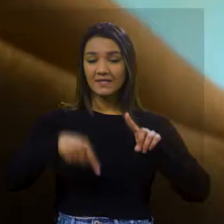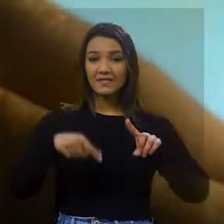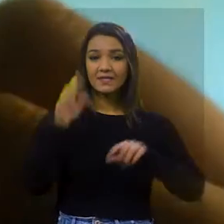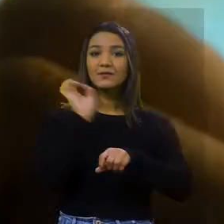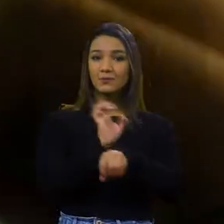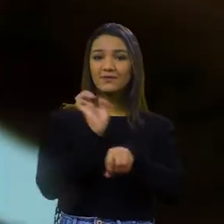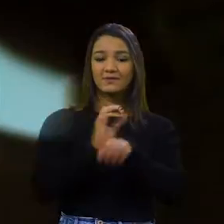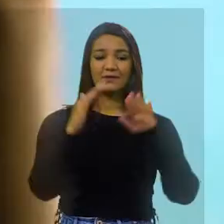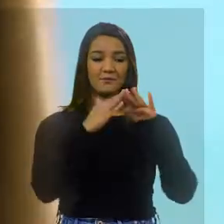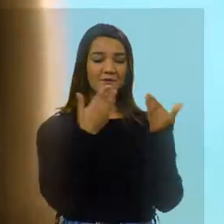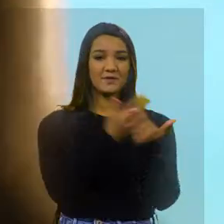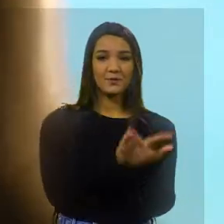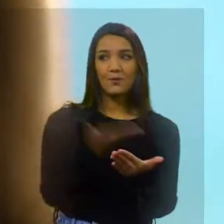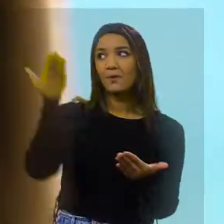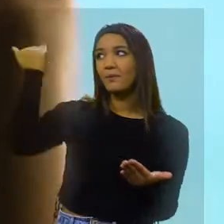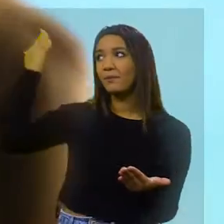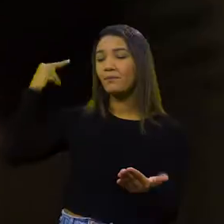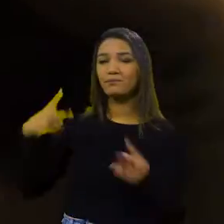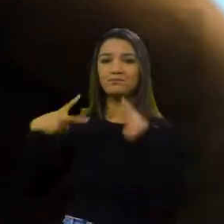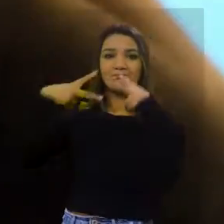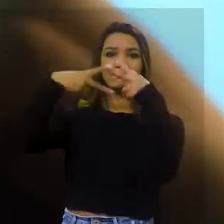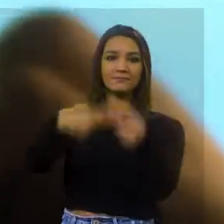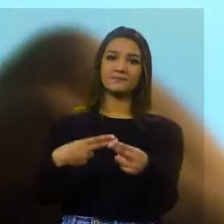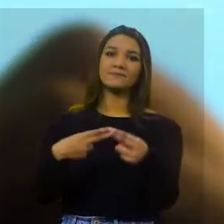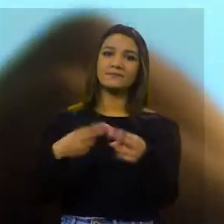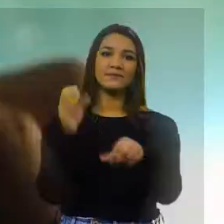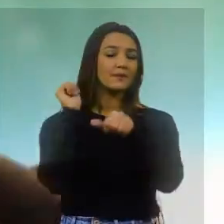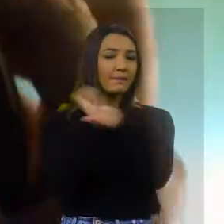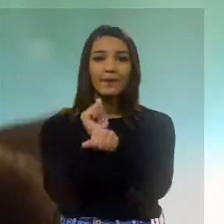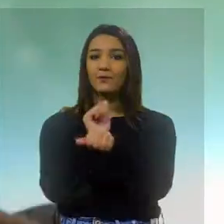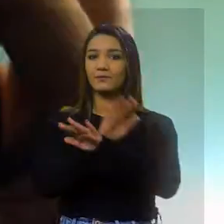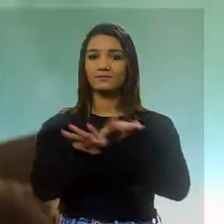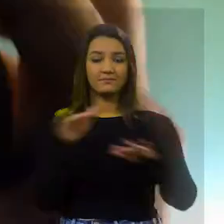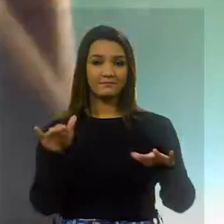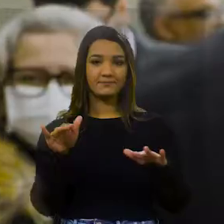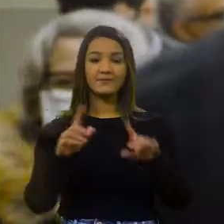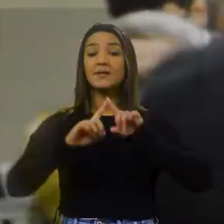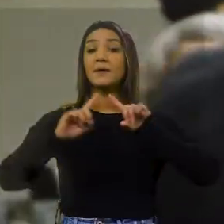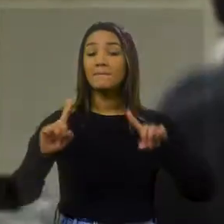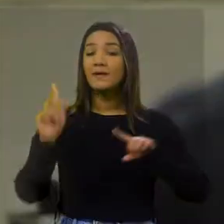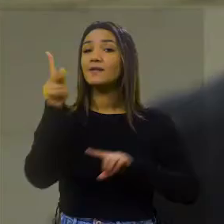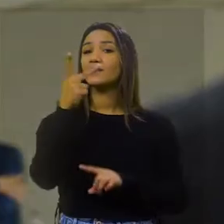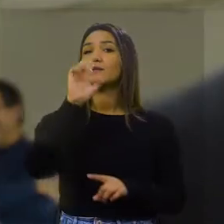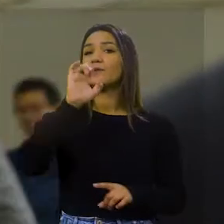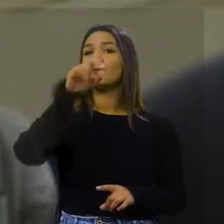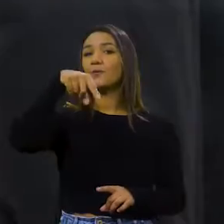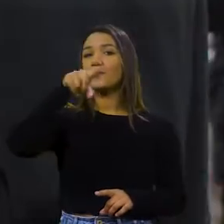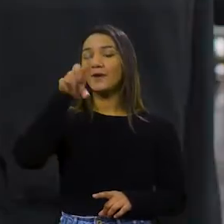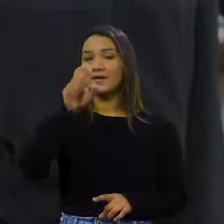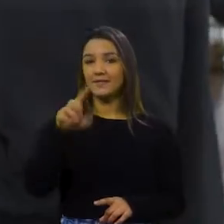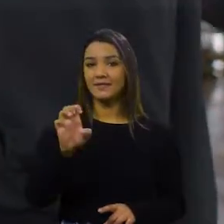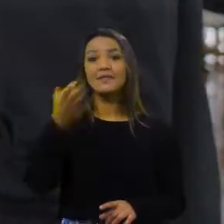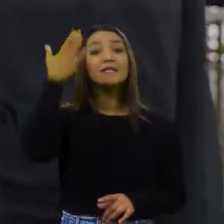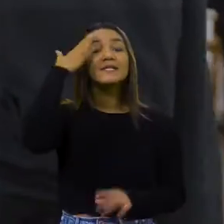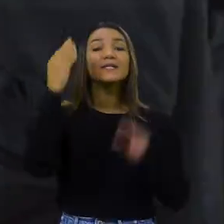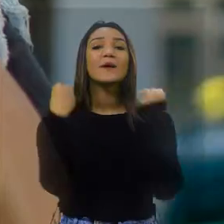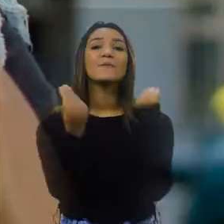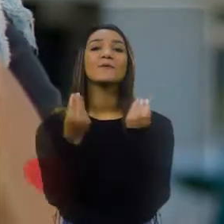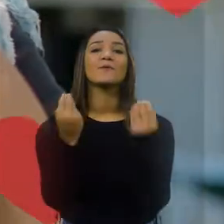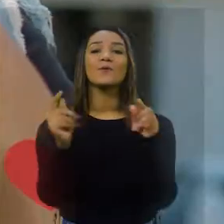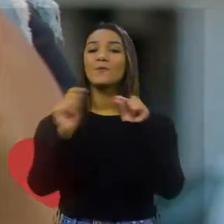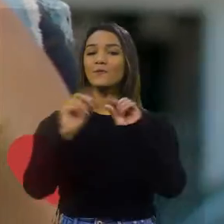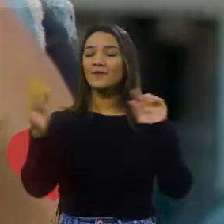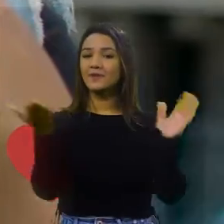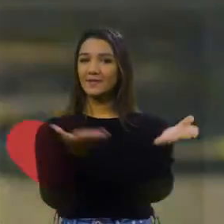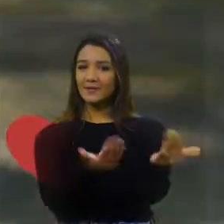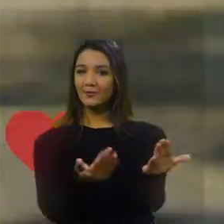as aulas acontecem no mesmo formato do início do século passado. Mas o RAISE sabe como fazer o jovem